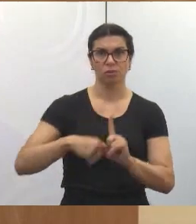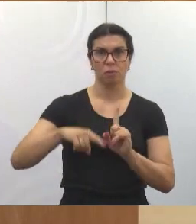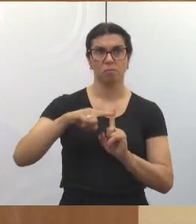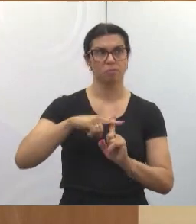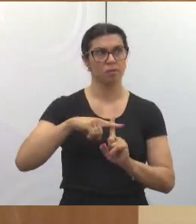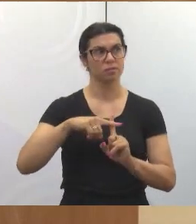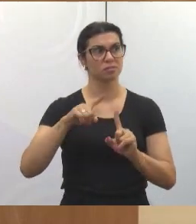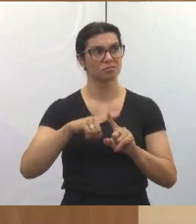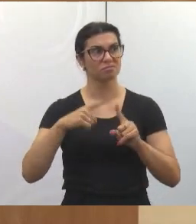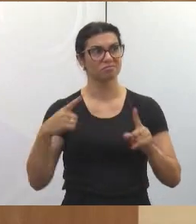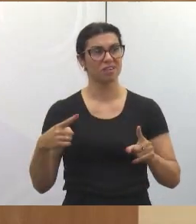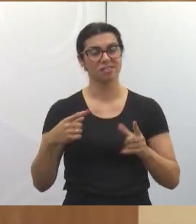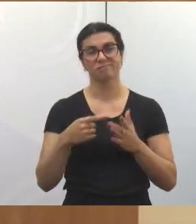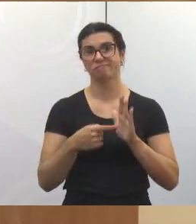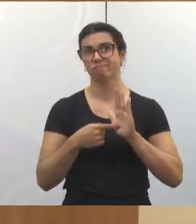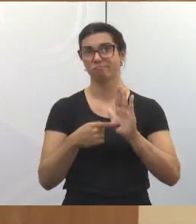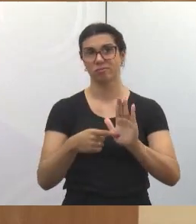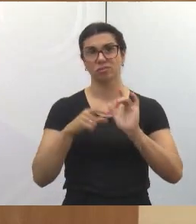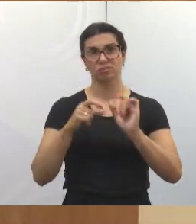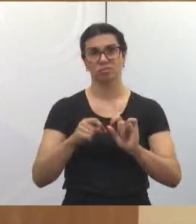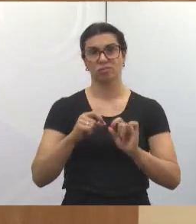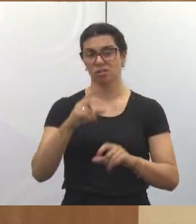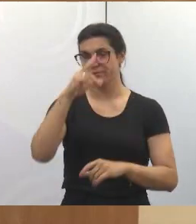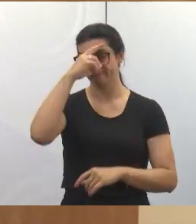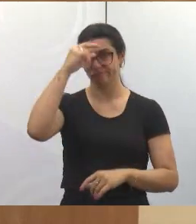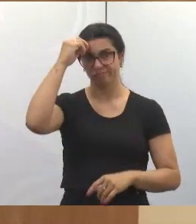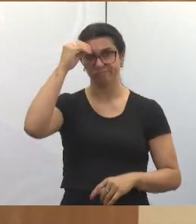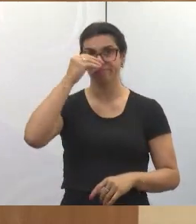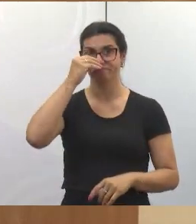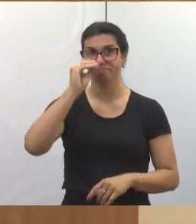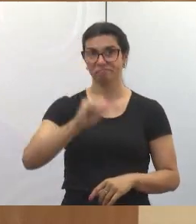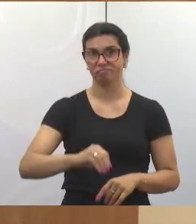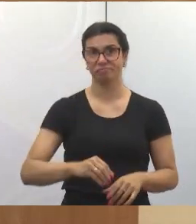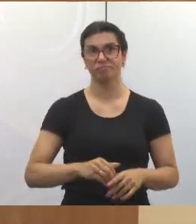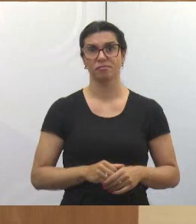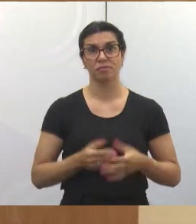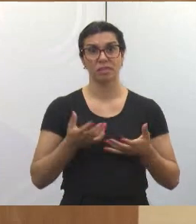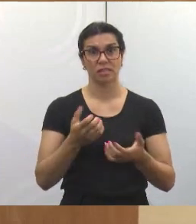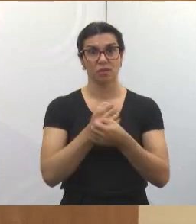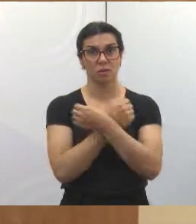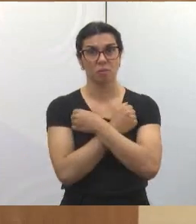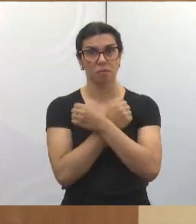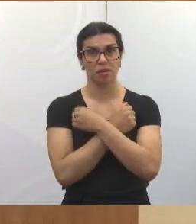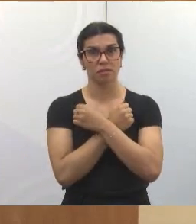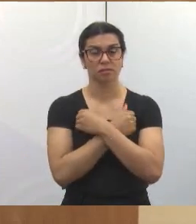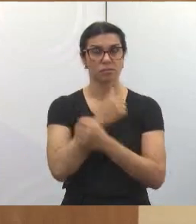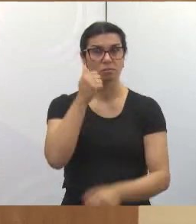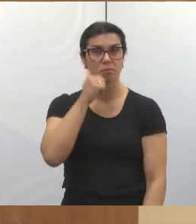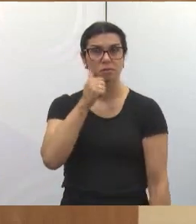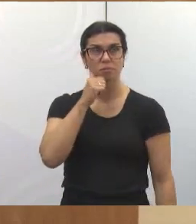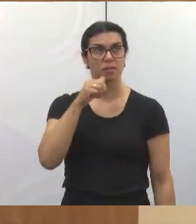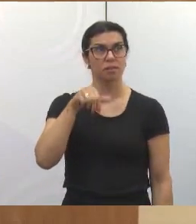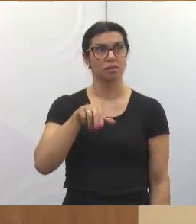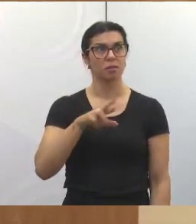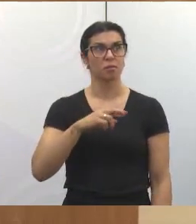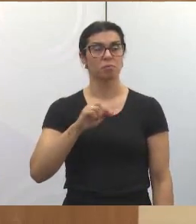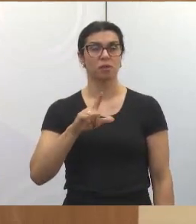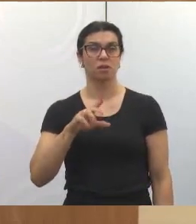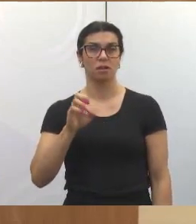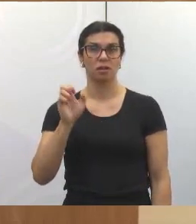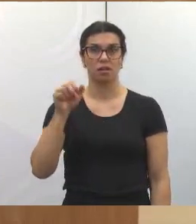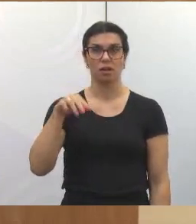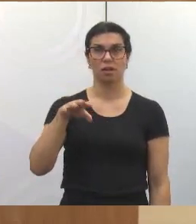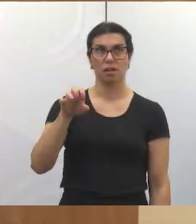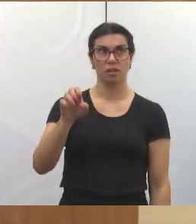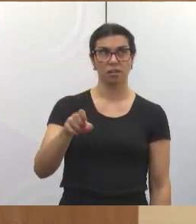Mas esse é o retrato, o retrato do descaso com a coisa pública, não é? Queria mandar um abraço para a Marlene, que está assistindo, encontrei com a